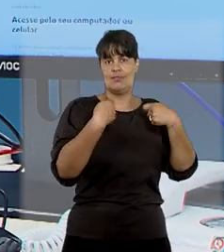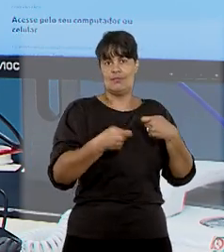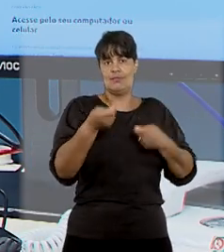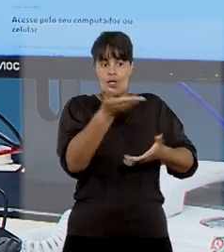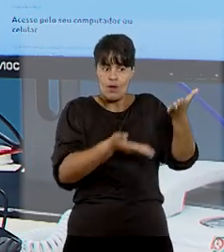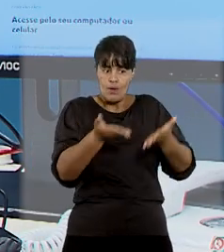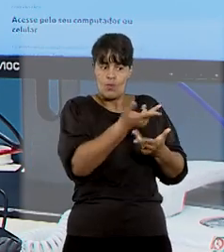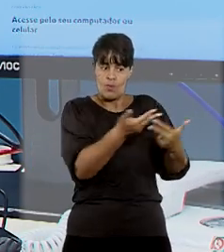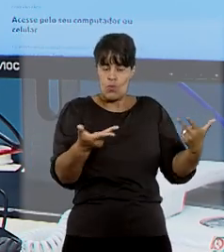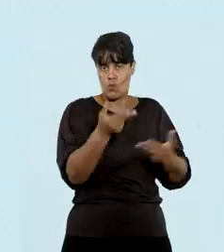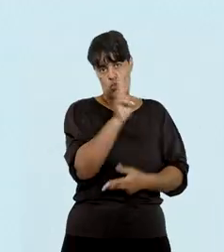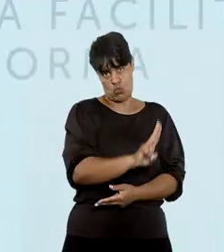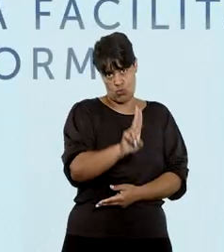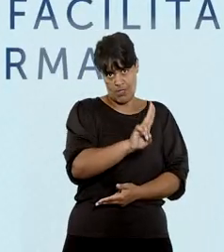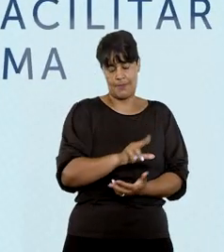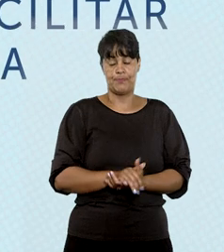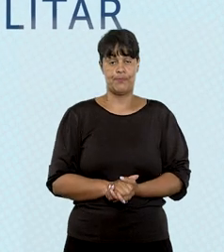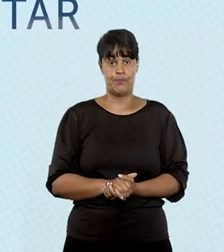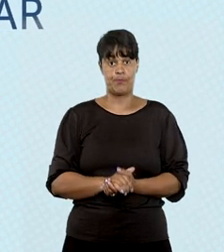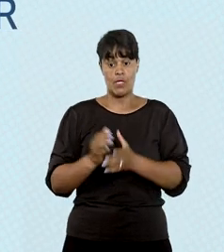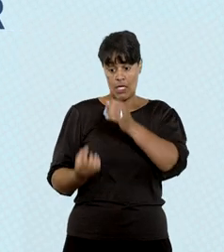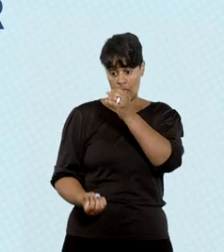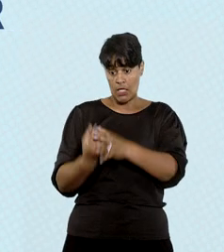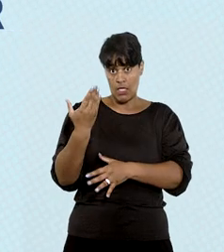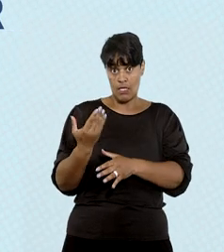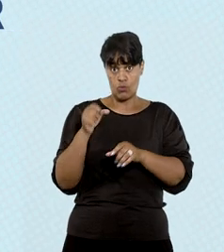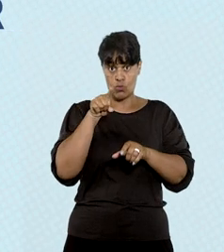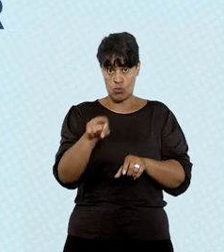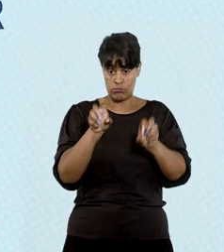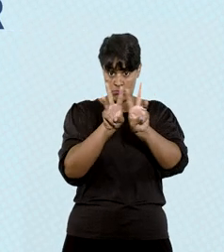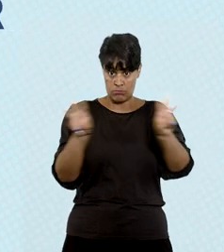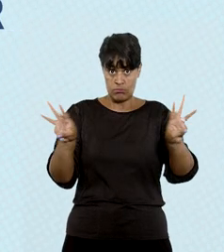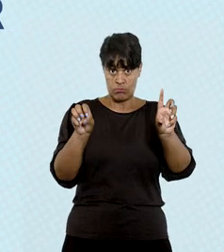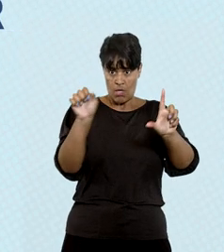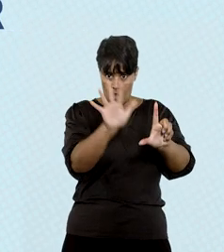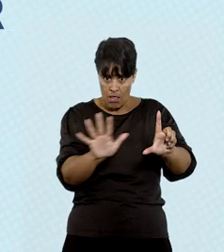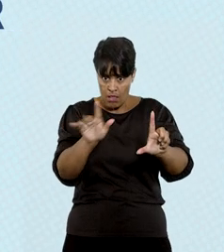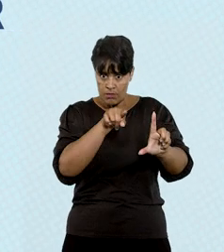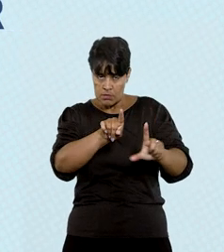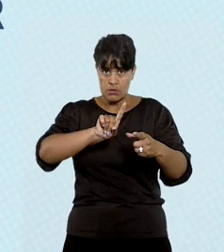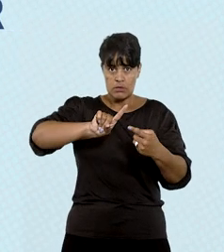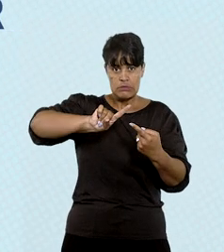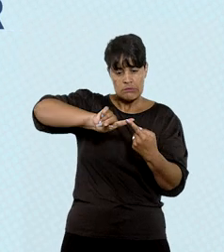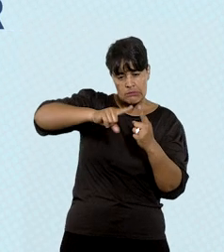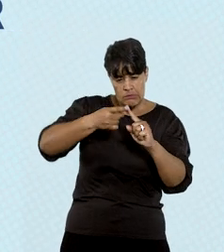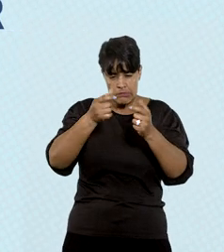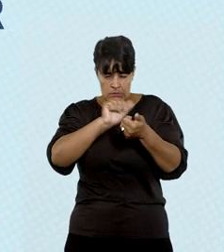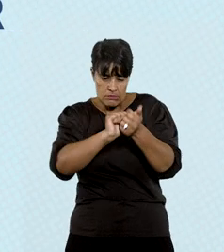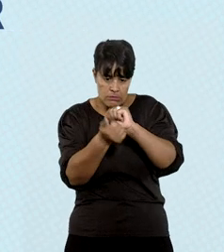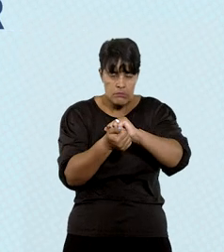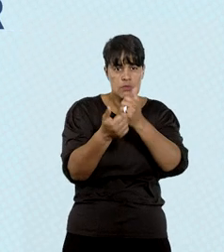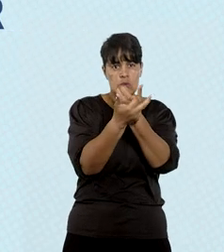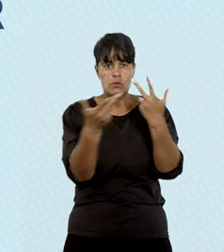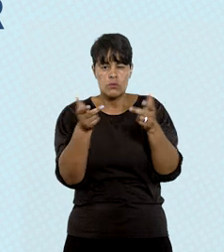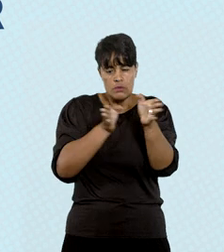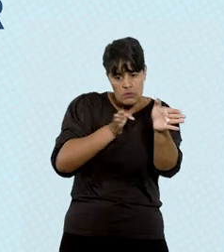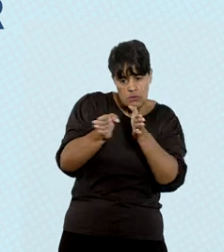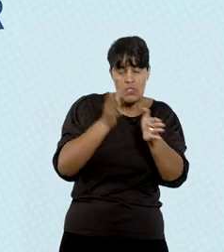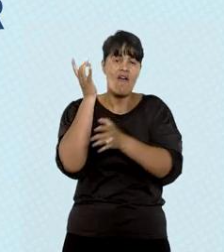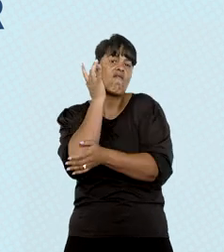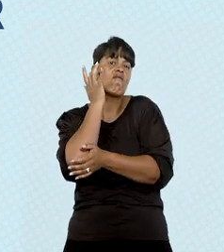design, da nossa pesquisa. O estudo levou à elaboração de uma página intuitiva e adaptada com recursos de